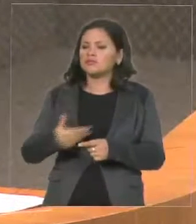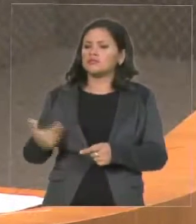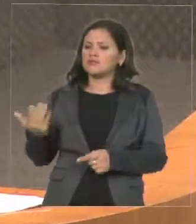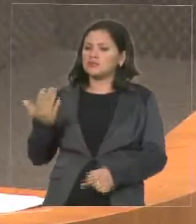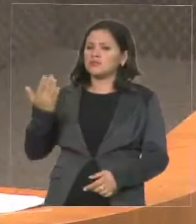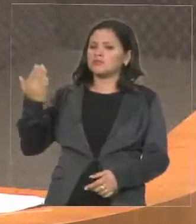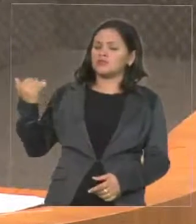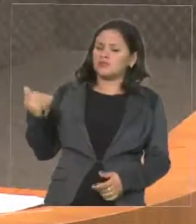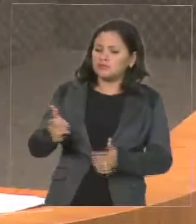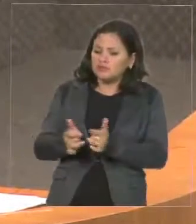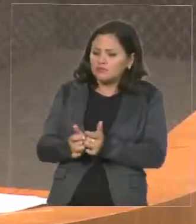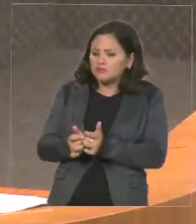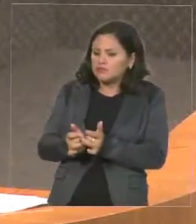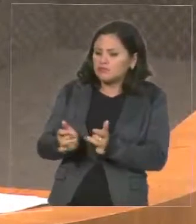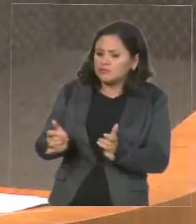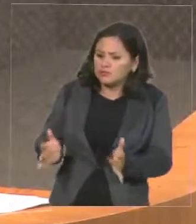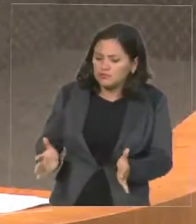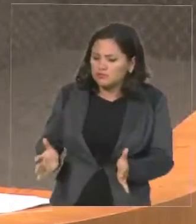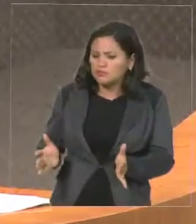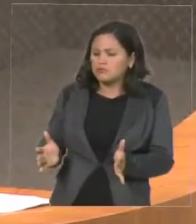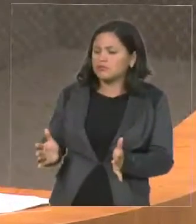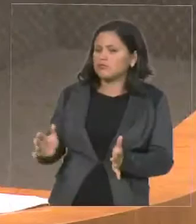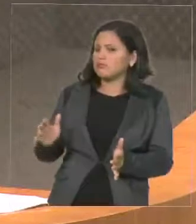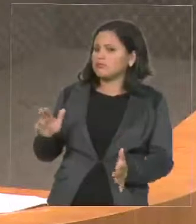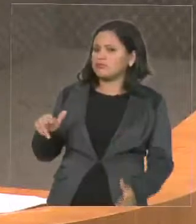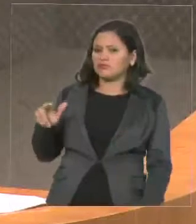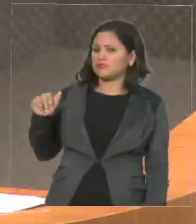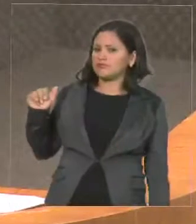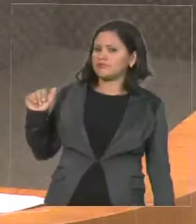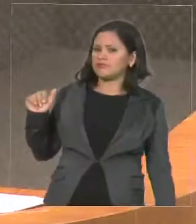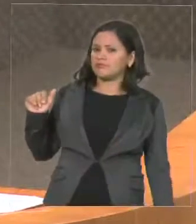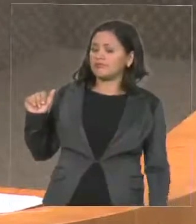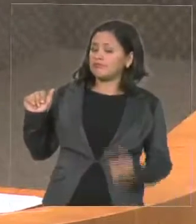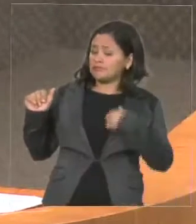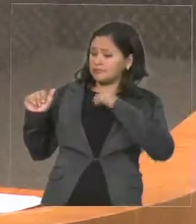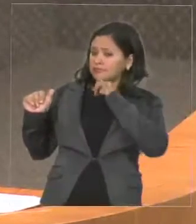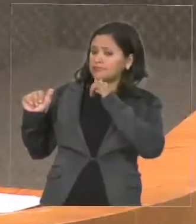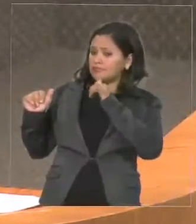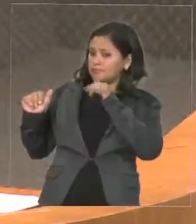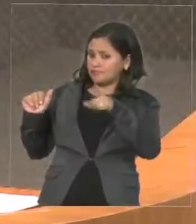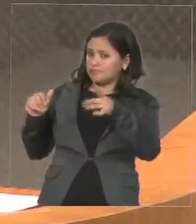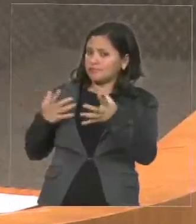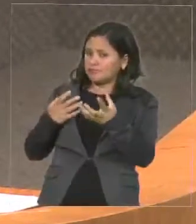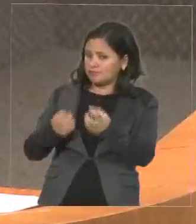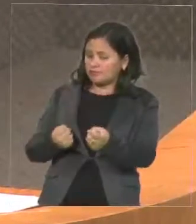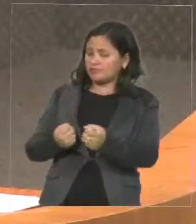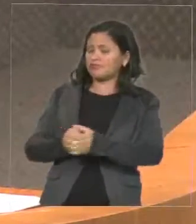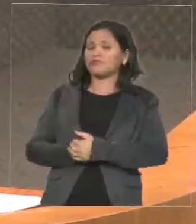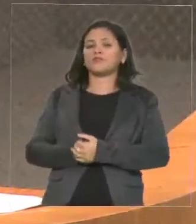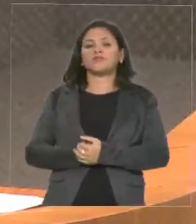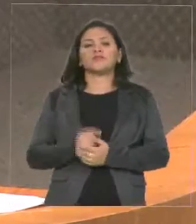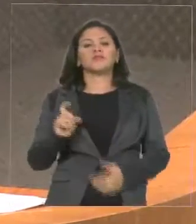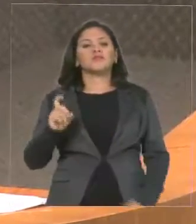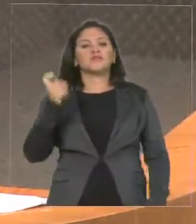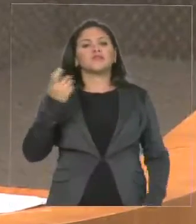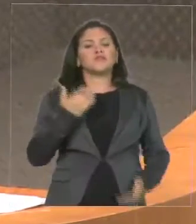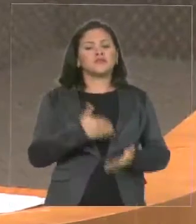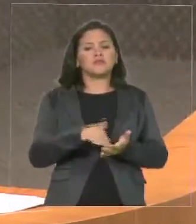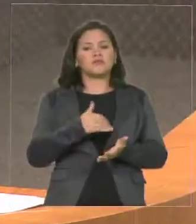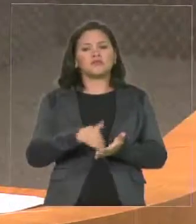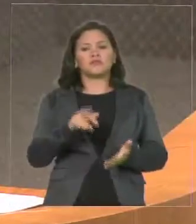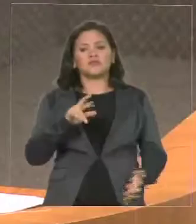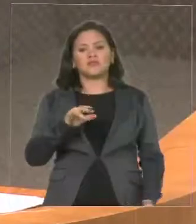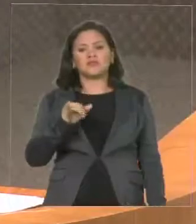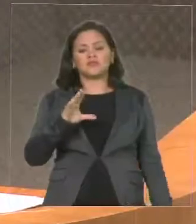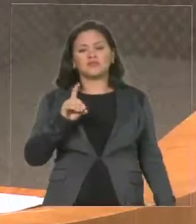Vou lhe dizer por quê. E V. Exª vai recordar e vai concordar comigo. O ex-secretário Ricardo Moura era um grande crítico das